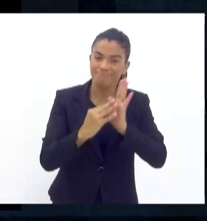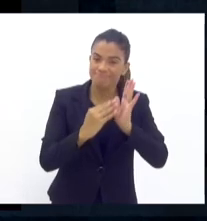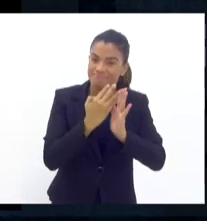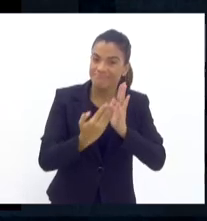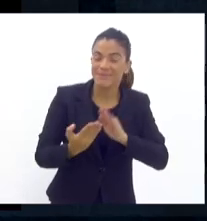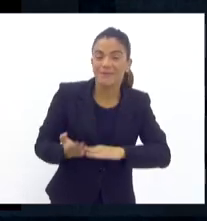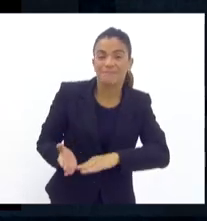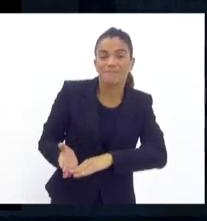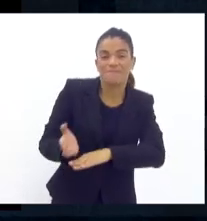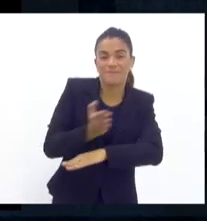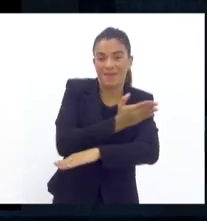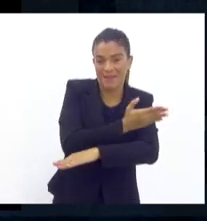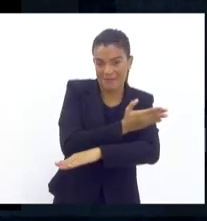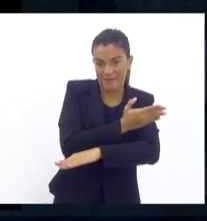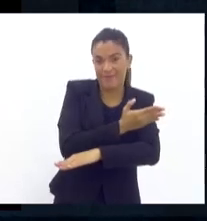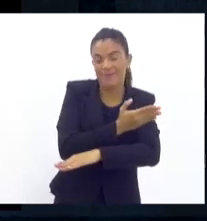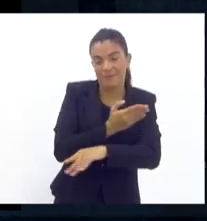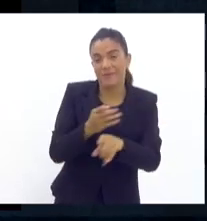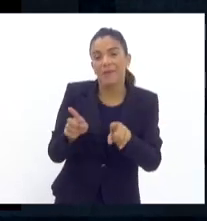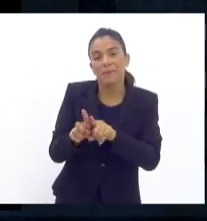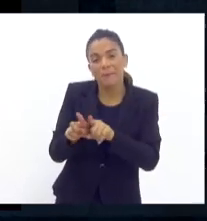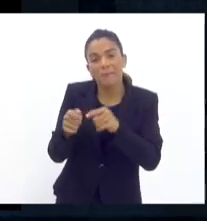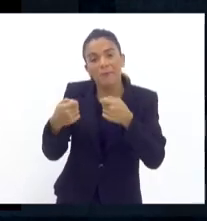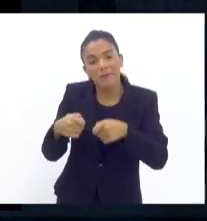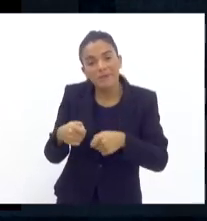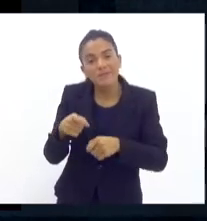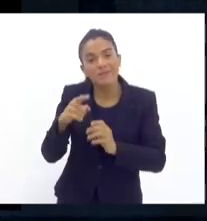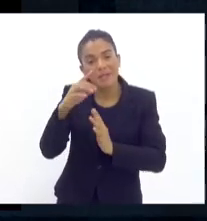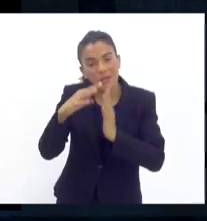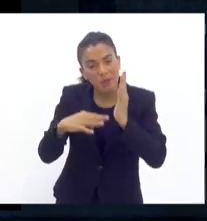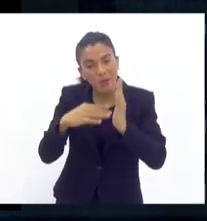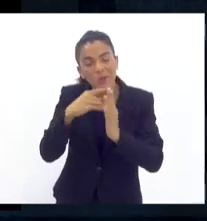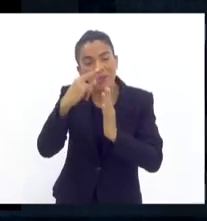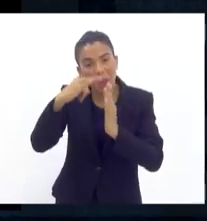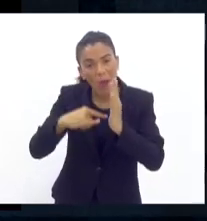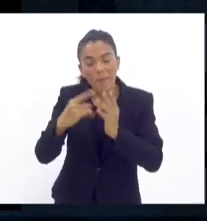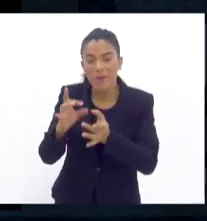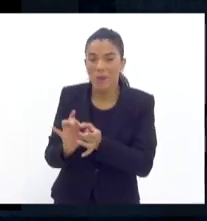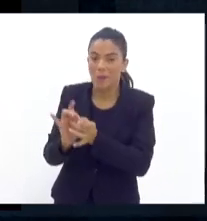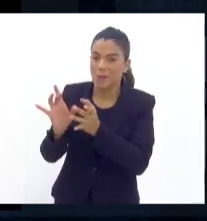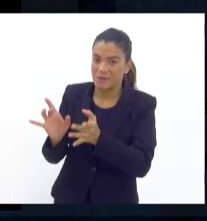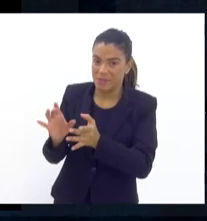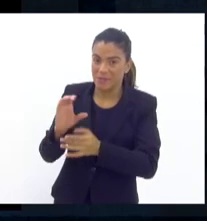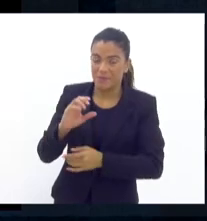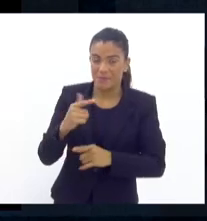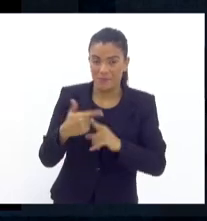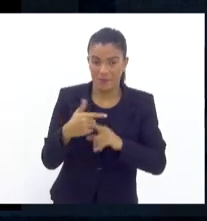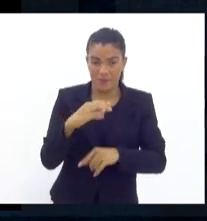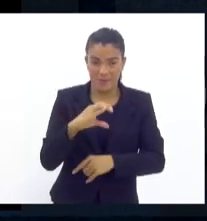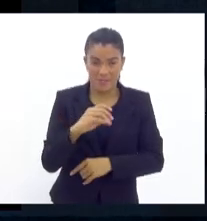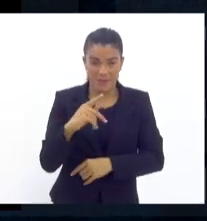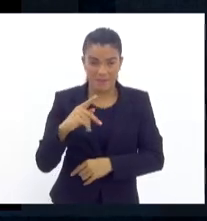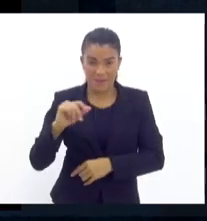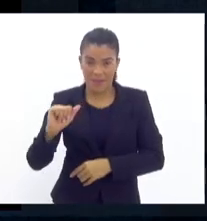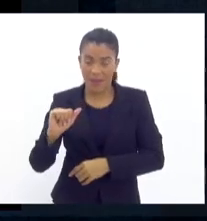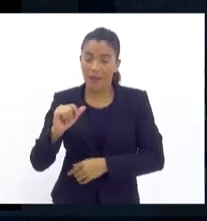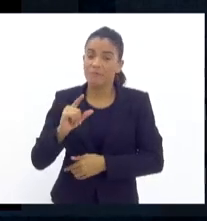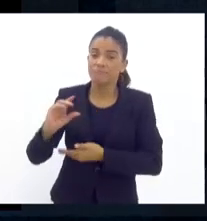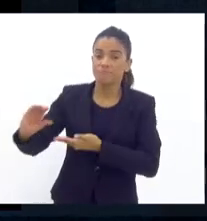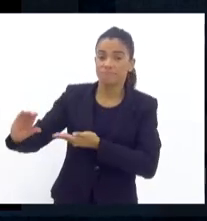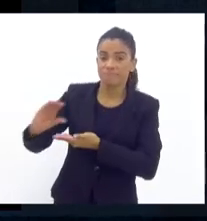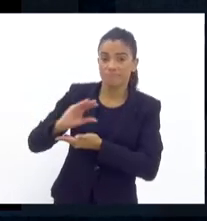e esse planejamento ele precisa ser autorizado onde o CPA ele pega recursos para poder